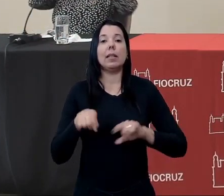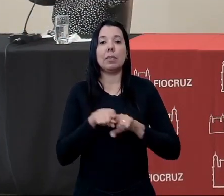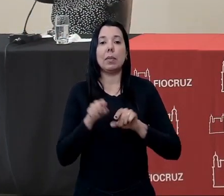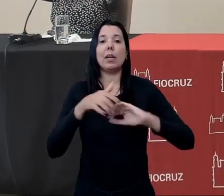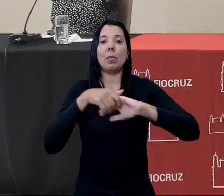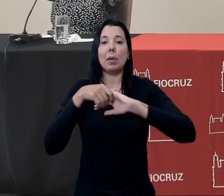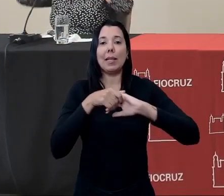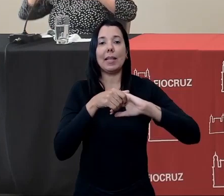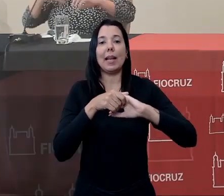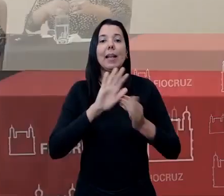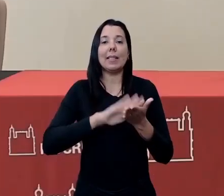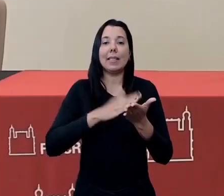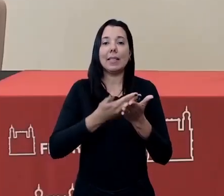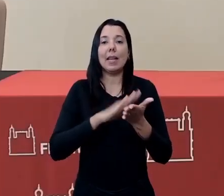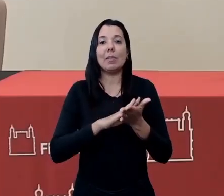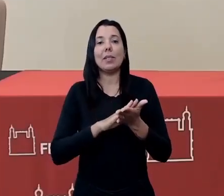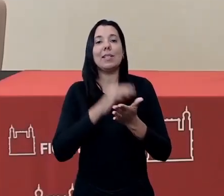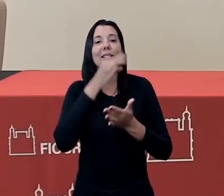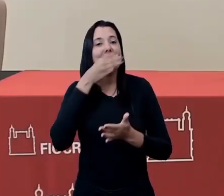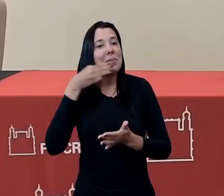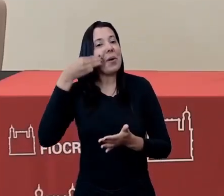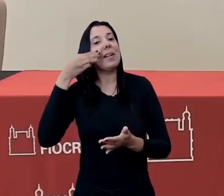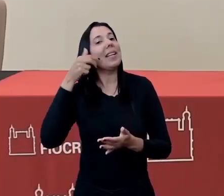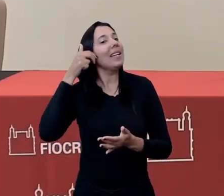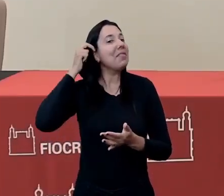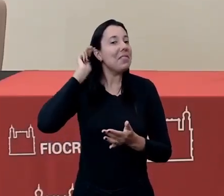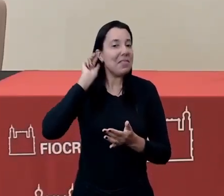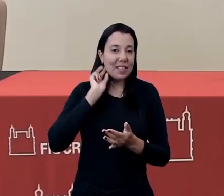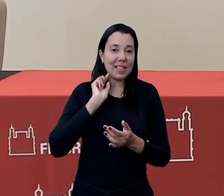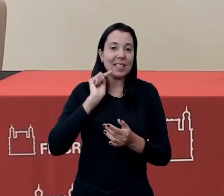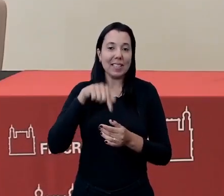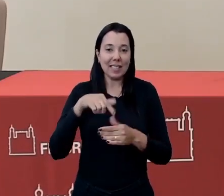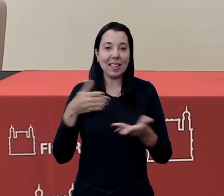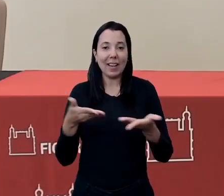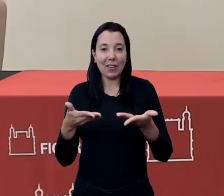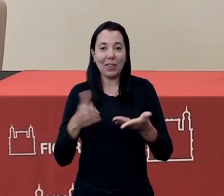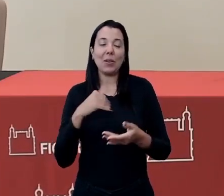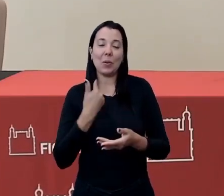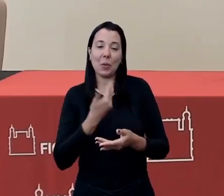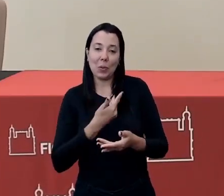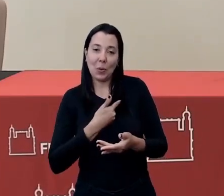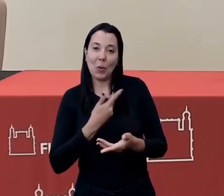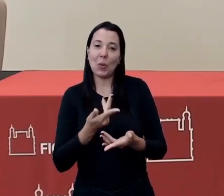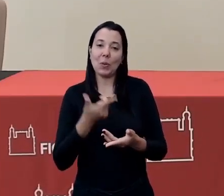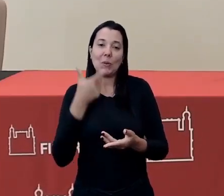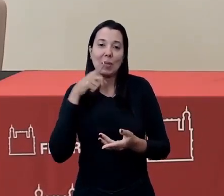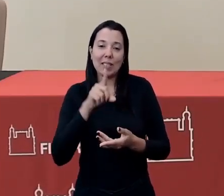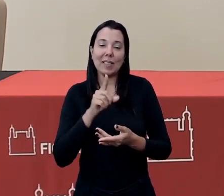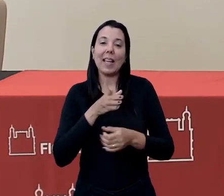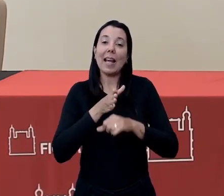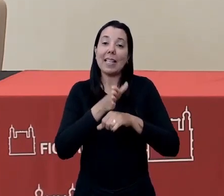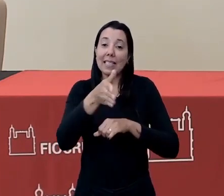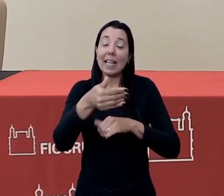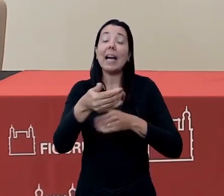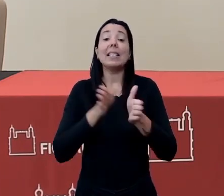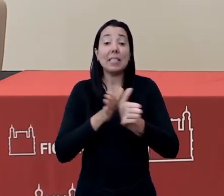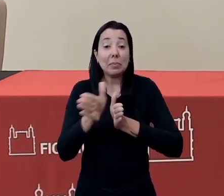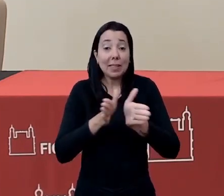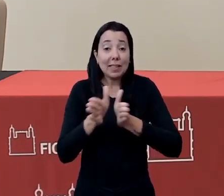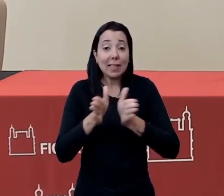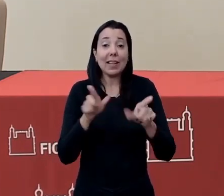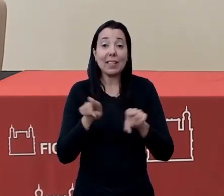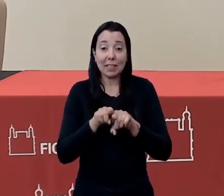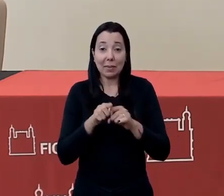também a Mônica e a Viviane, que estão aqui conosco, aqui garantindo a acessibilidade,